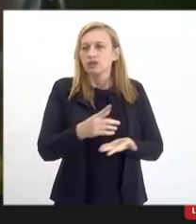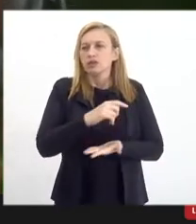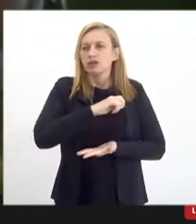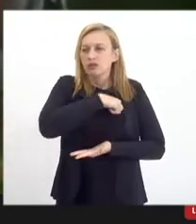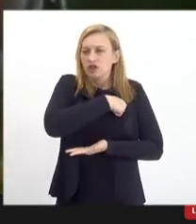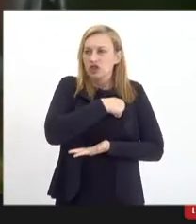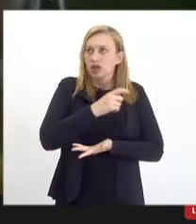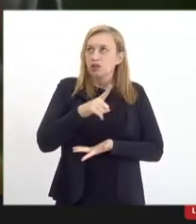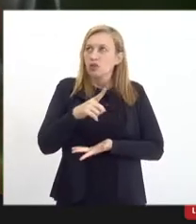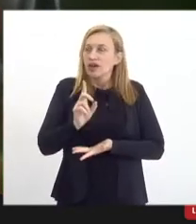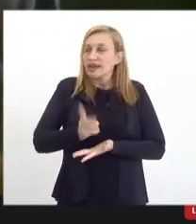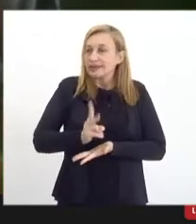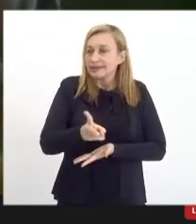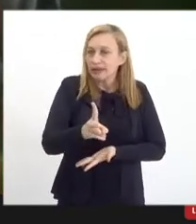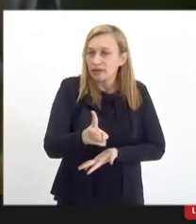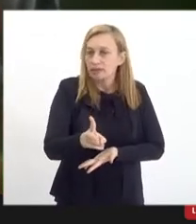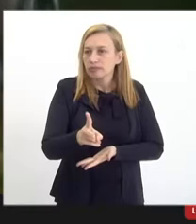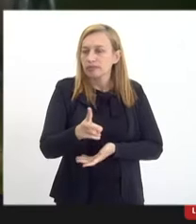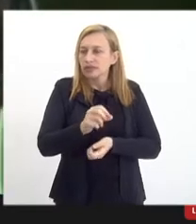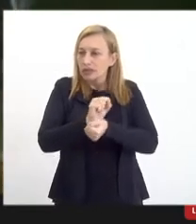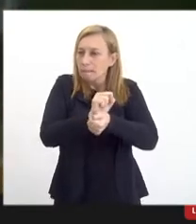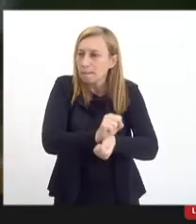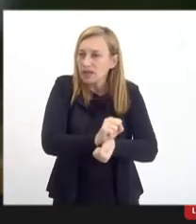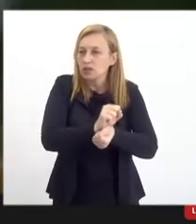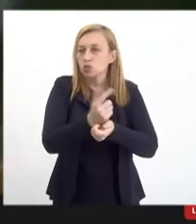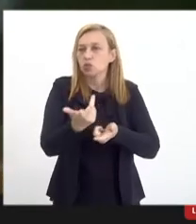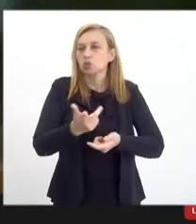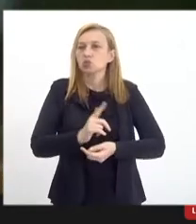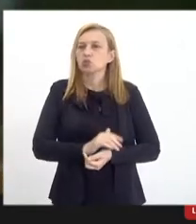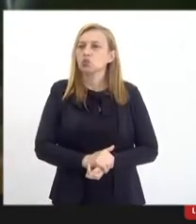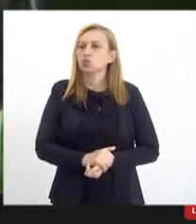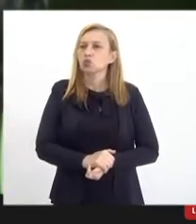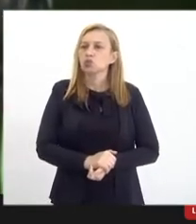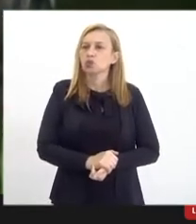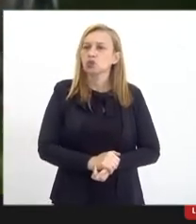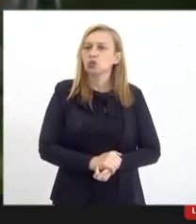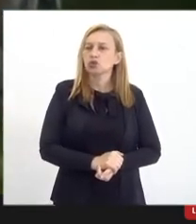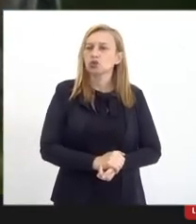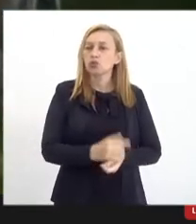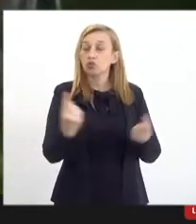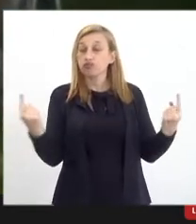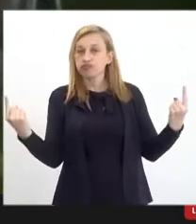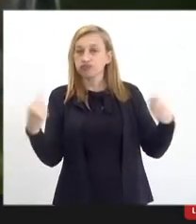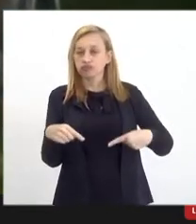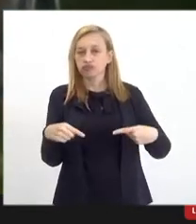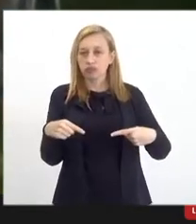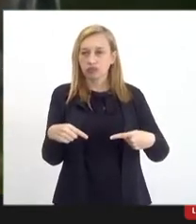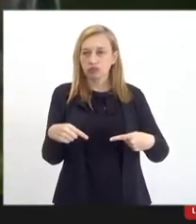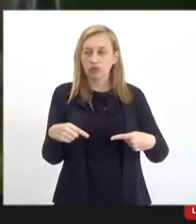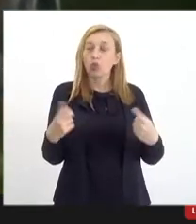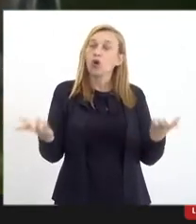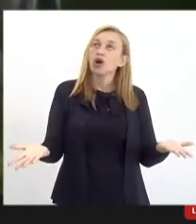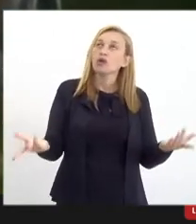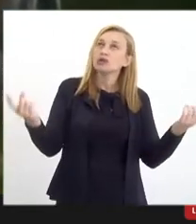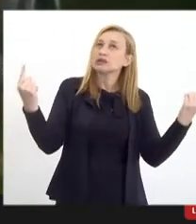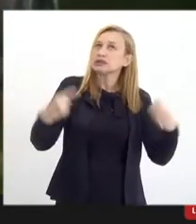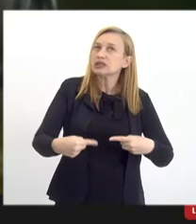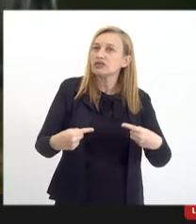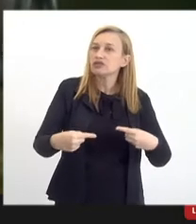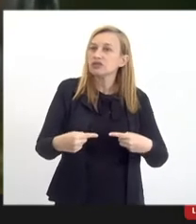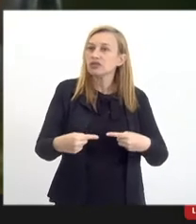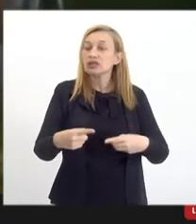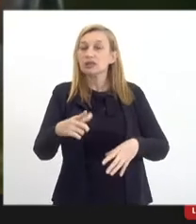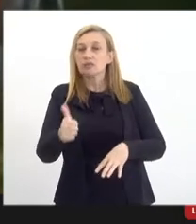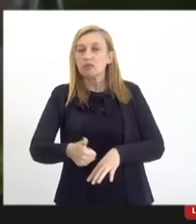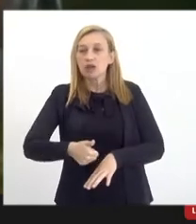ser para sempre, ele tem que estar amarrado com um desafio, aquele desafio de trazer